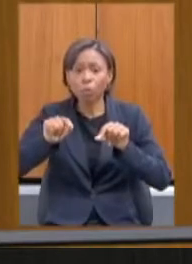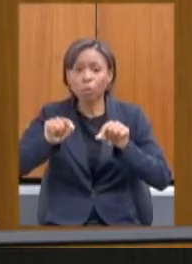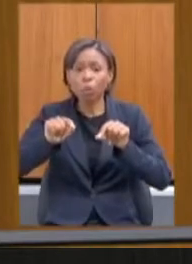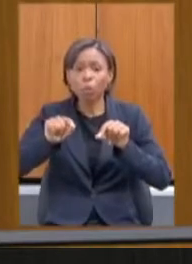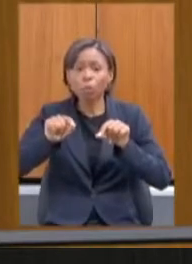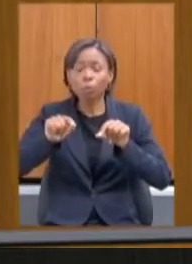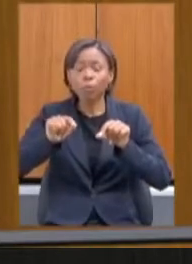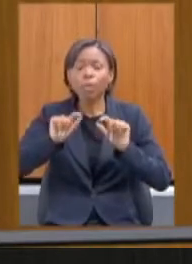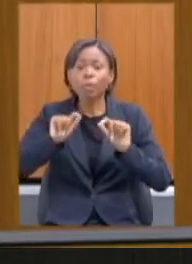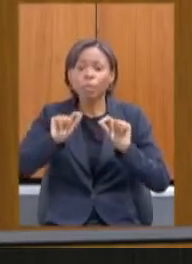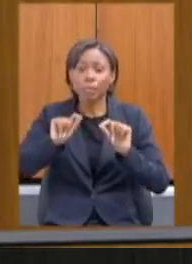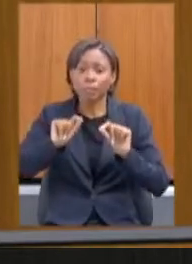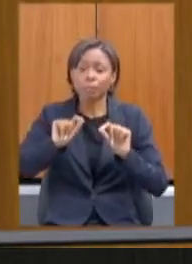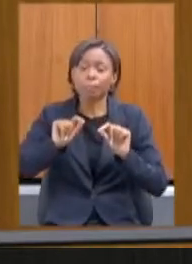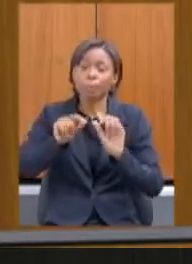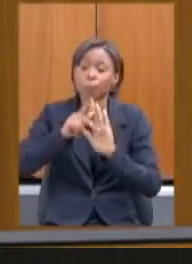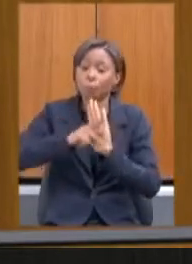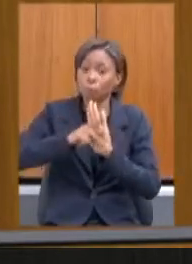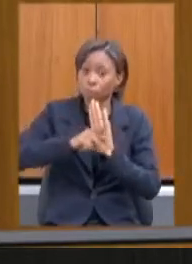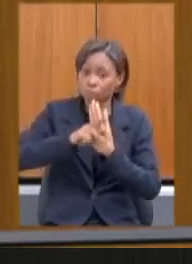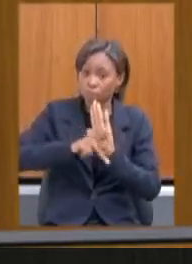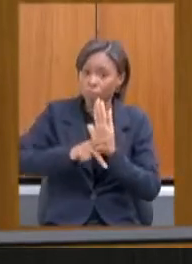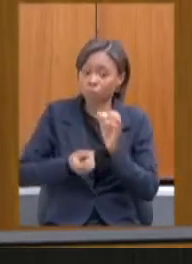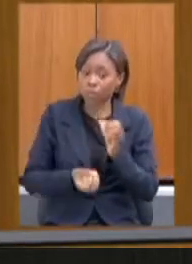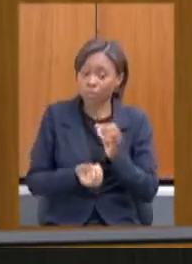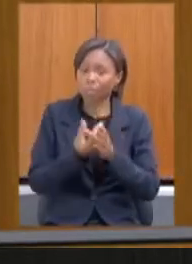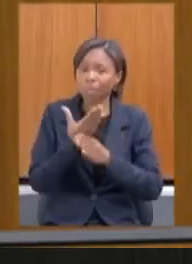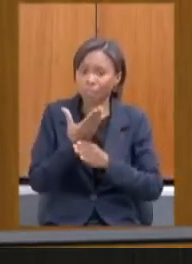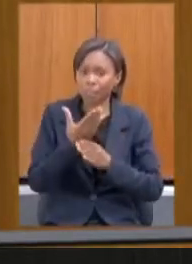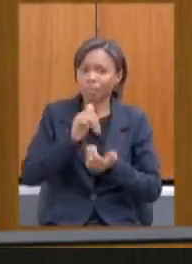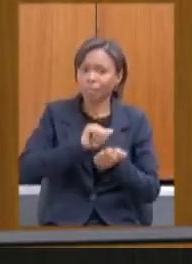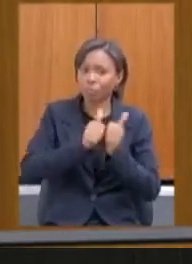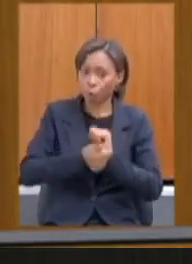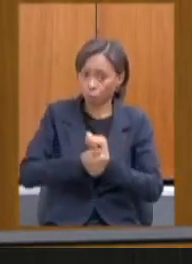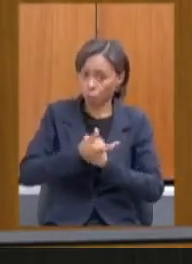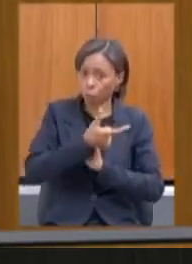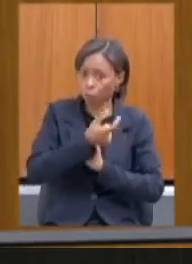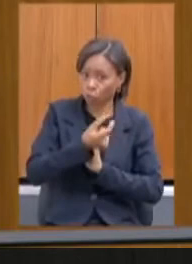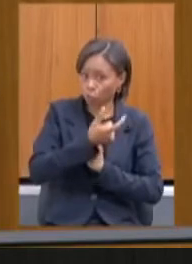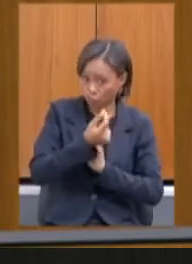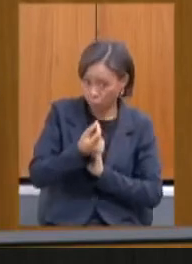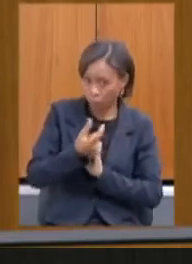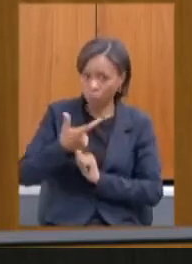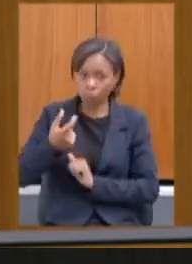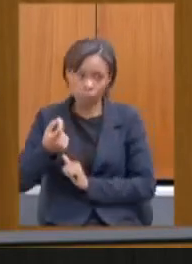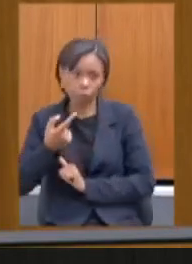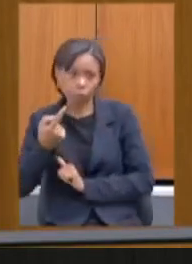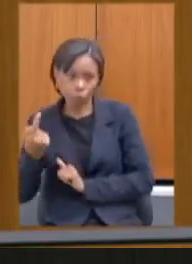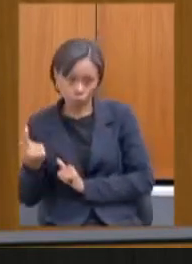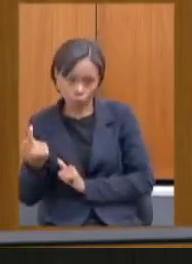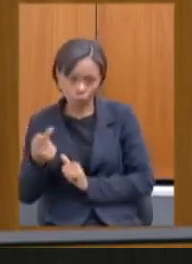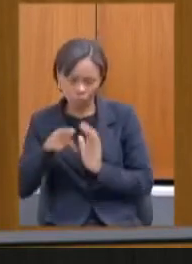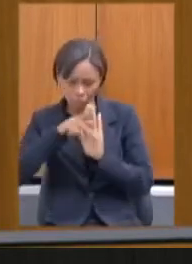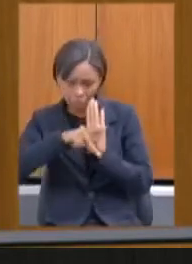Esporte 2020-2021. Há previsão de retomada desse programa?